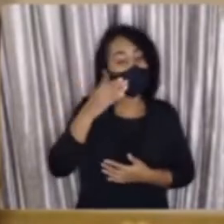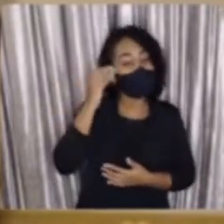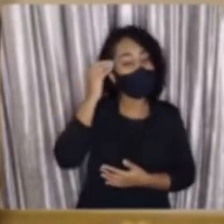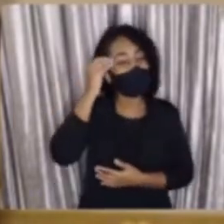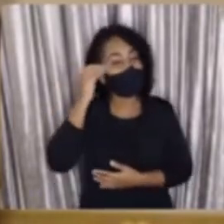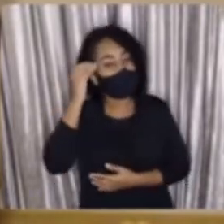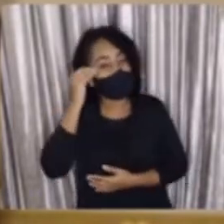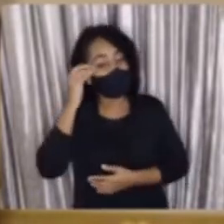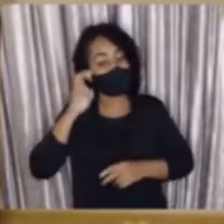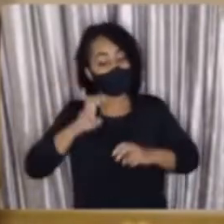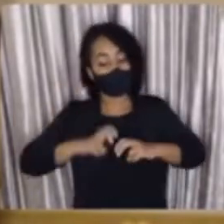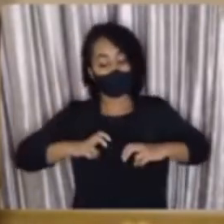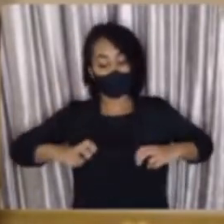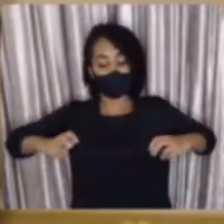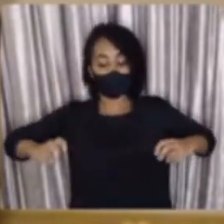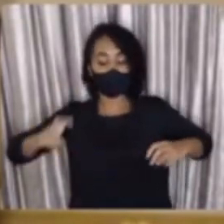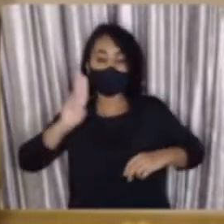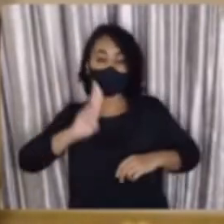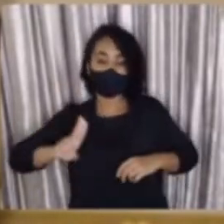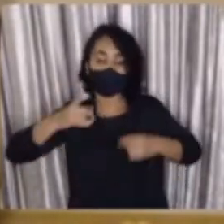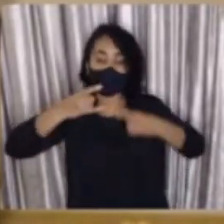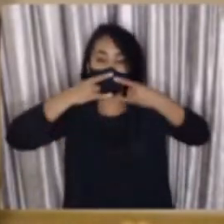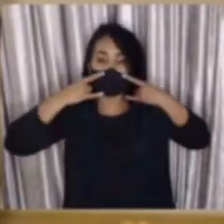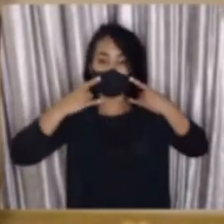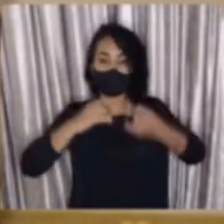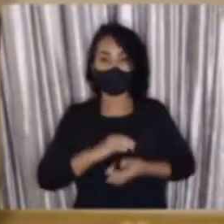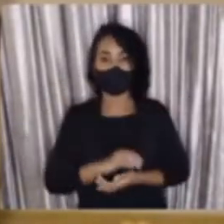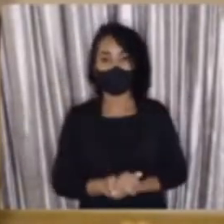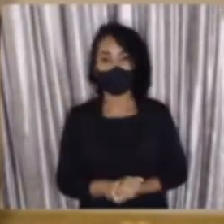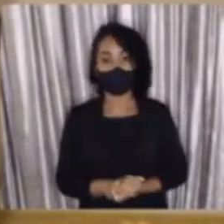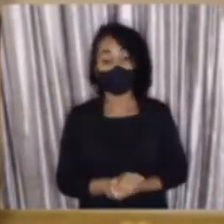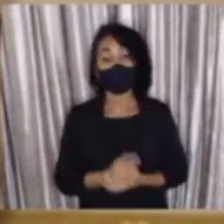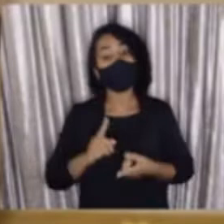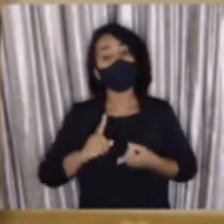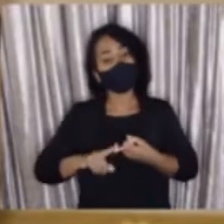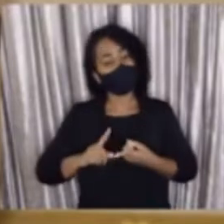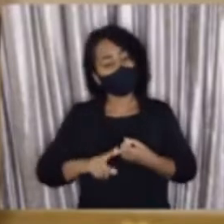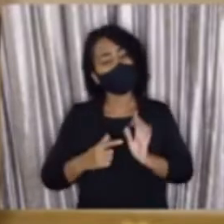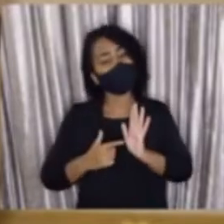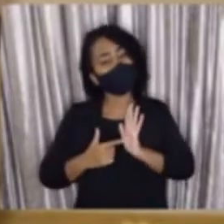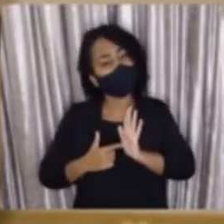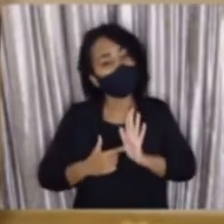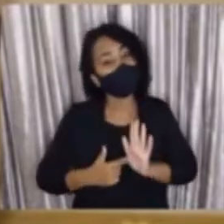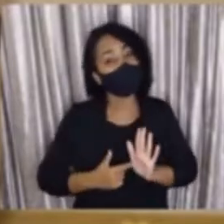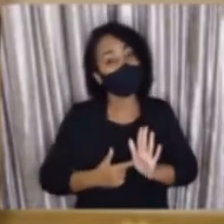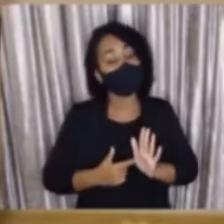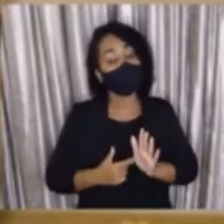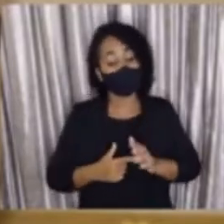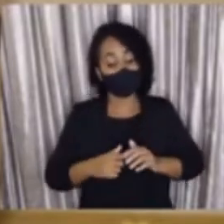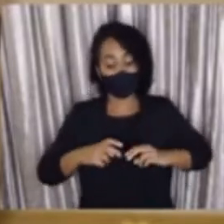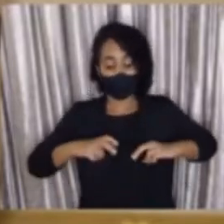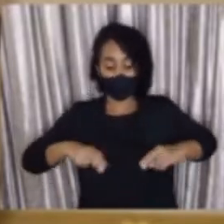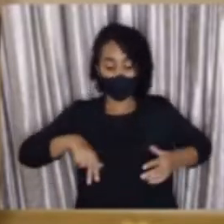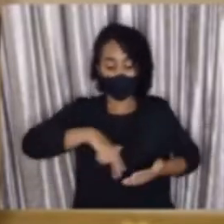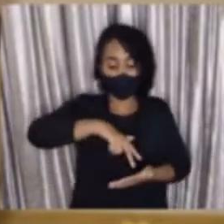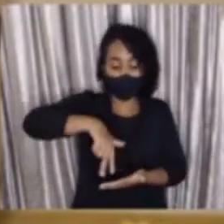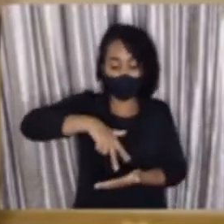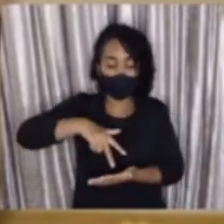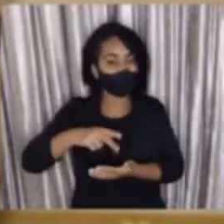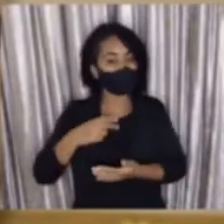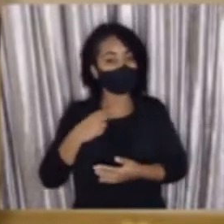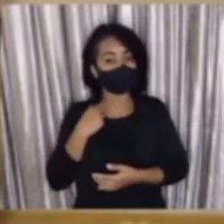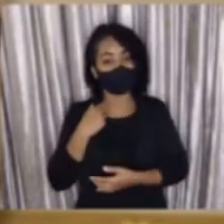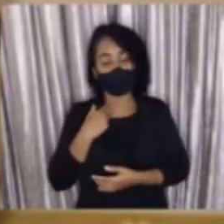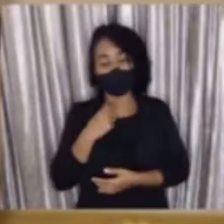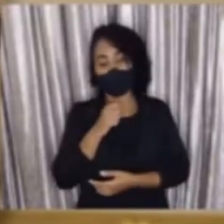público estará sentado e utilizando a máscara. Além disso, vale ressaltar que a pista de dança ainda